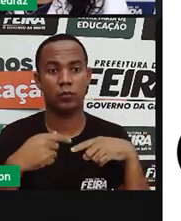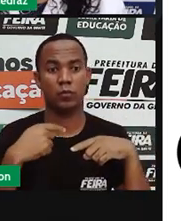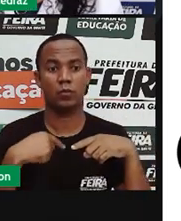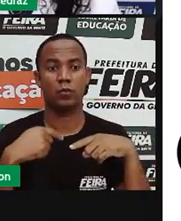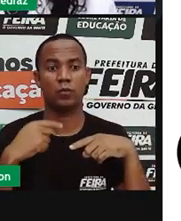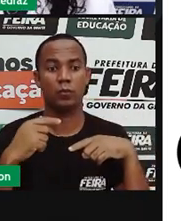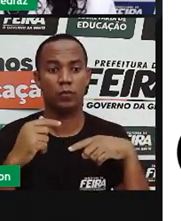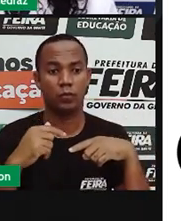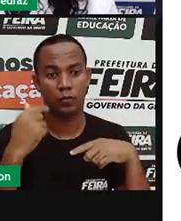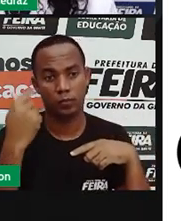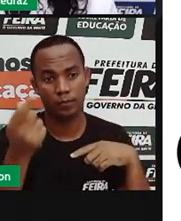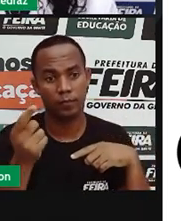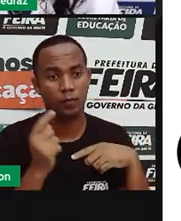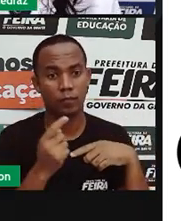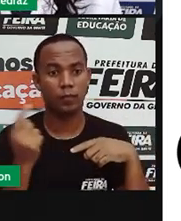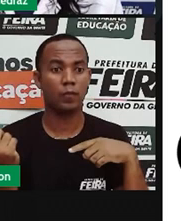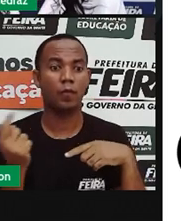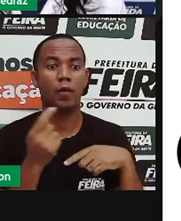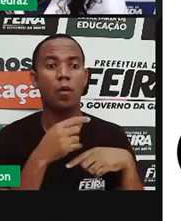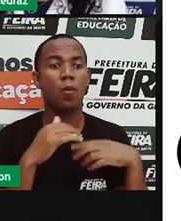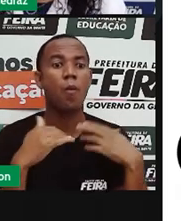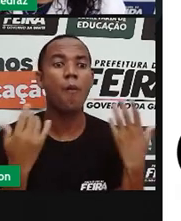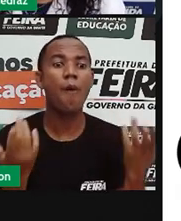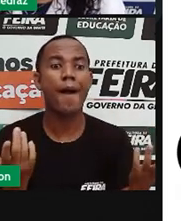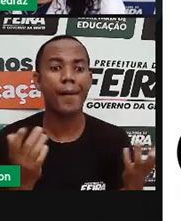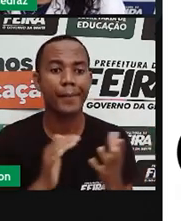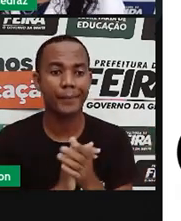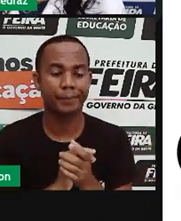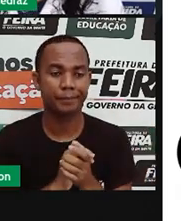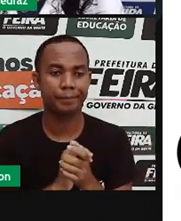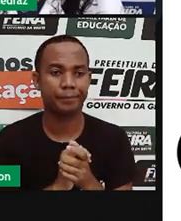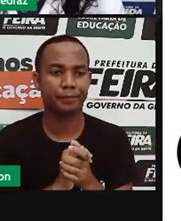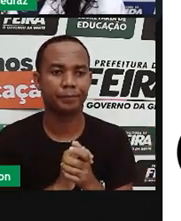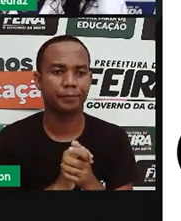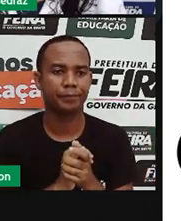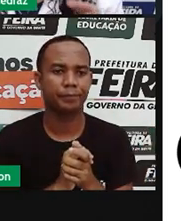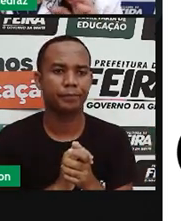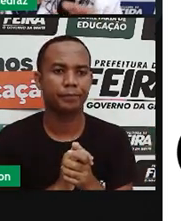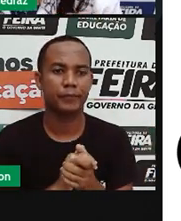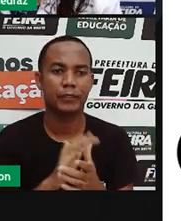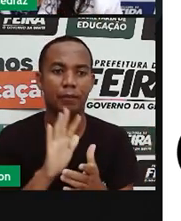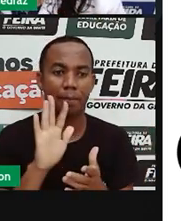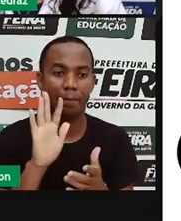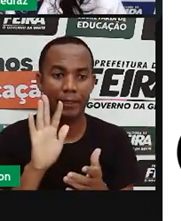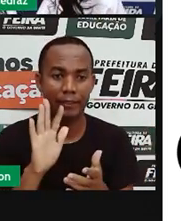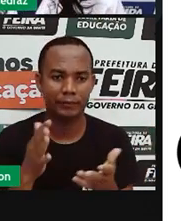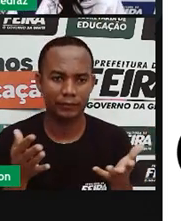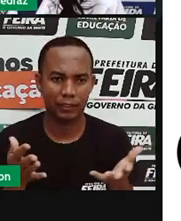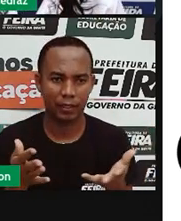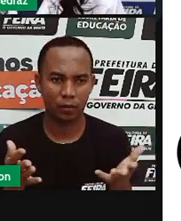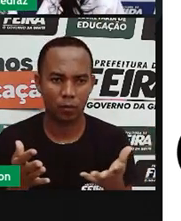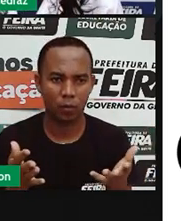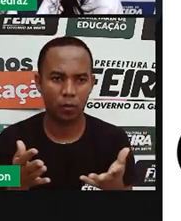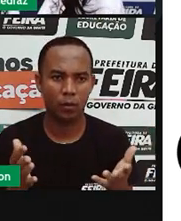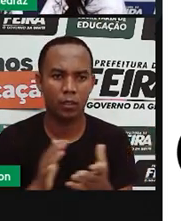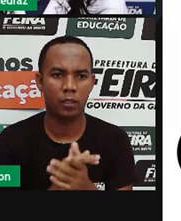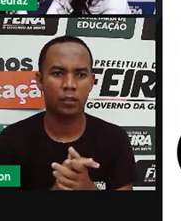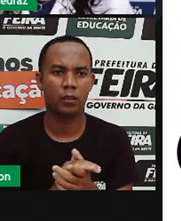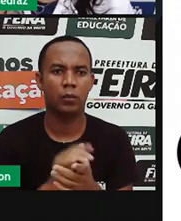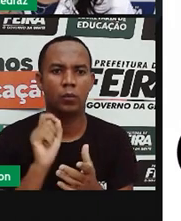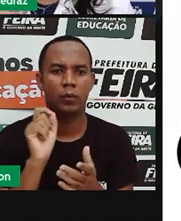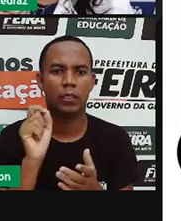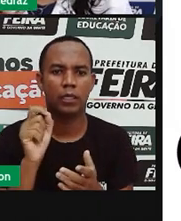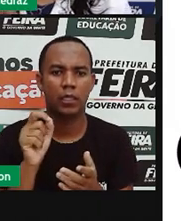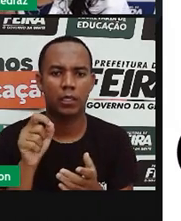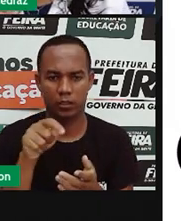o lado direito, o lado esquerdo. mas agora para essa atividade nós